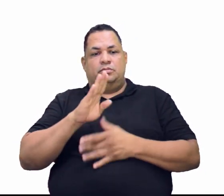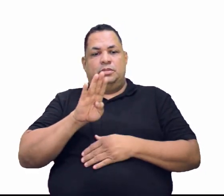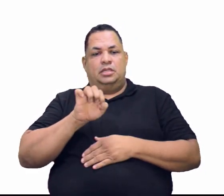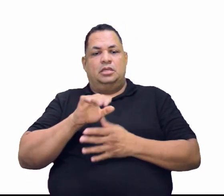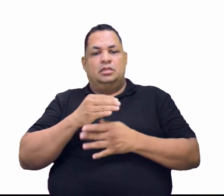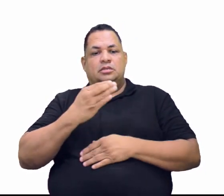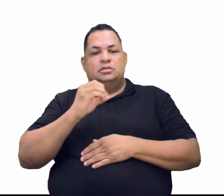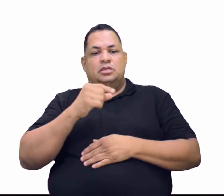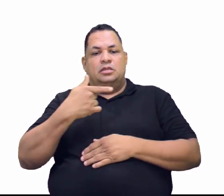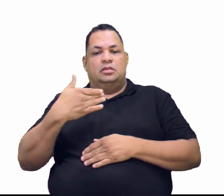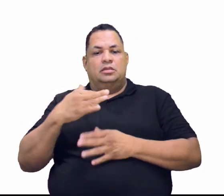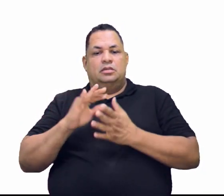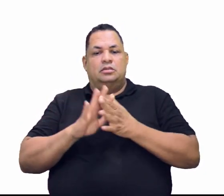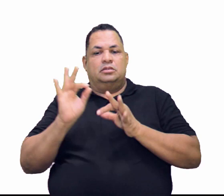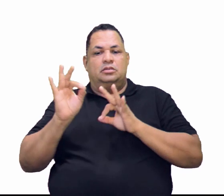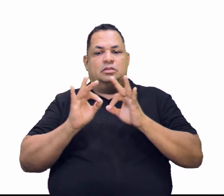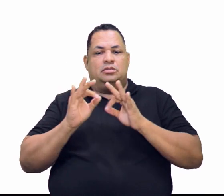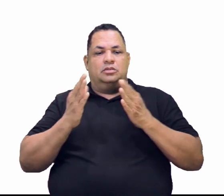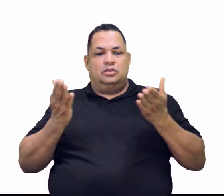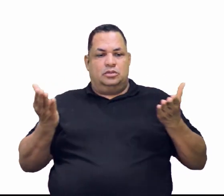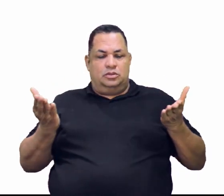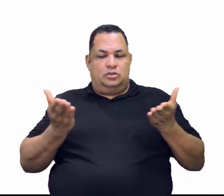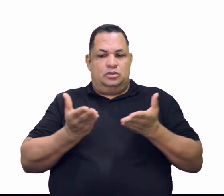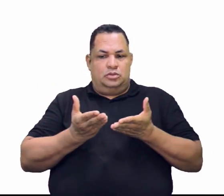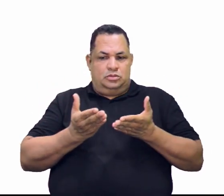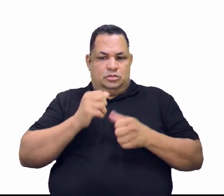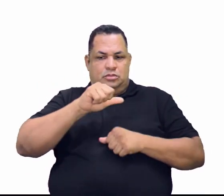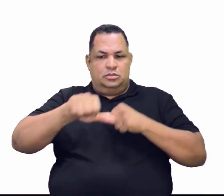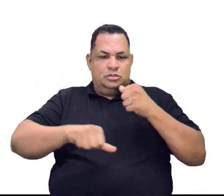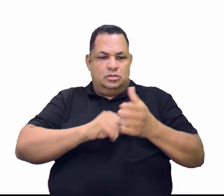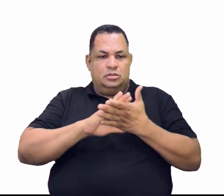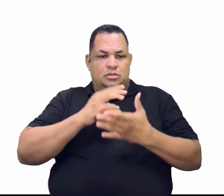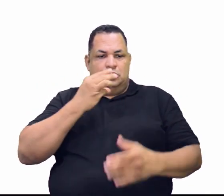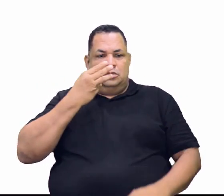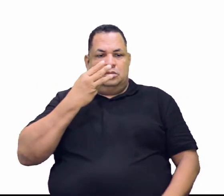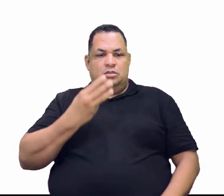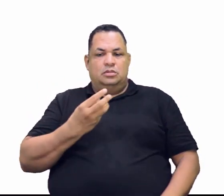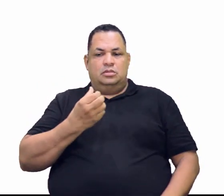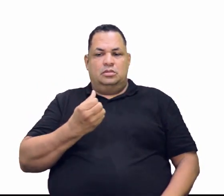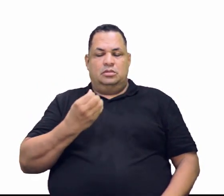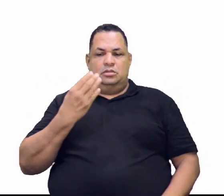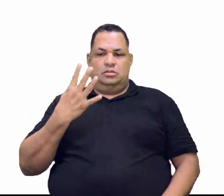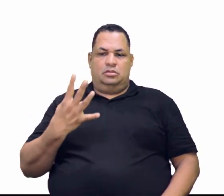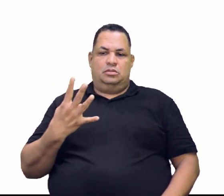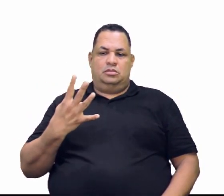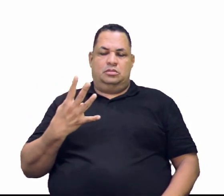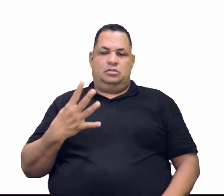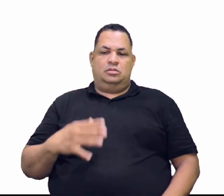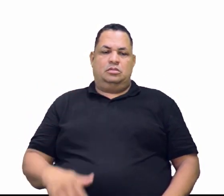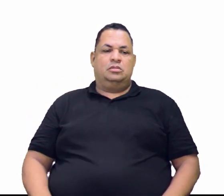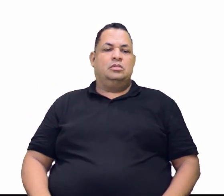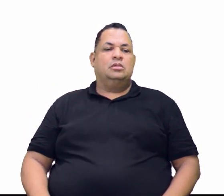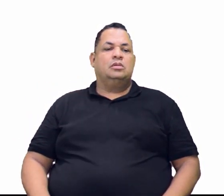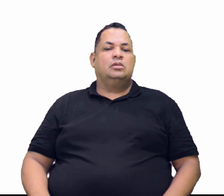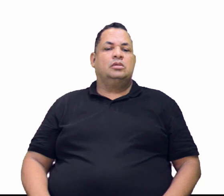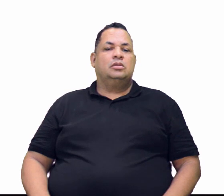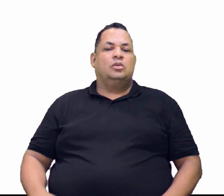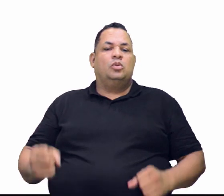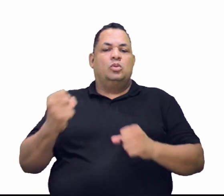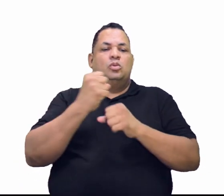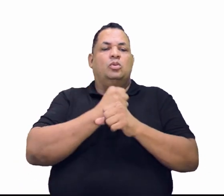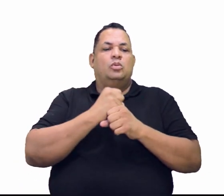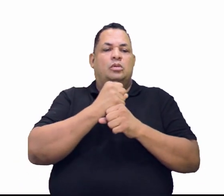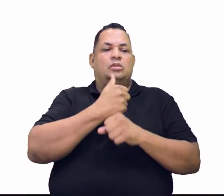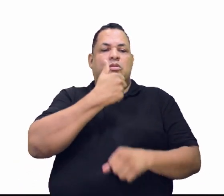-029, ela foi consolidada, passando para a BR-364. Em 66,